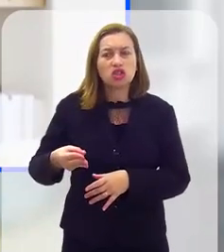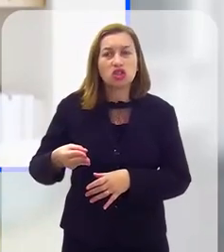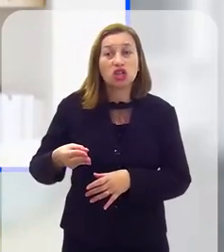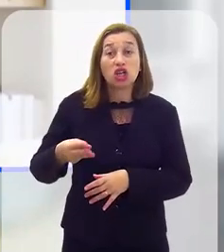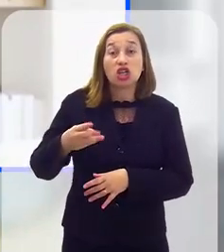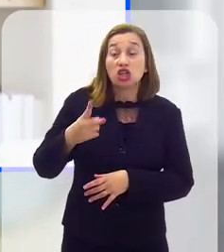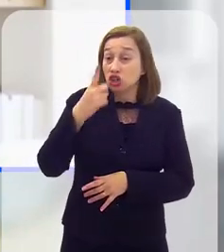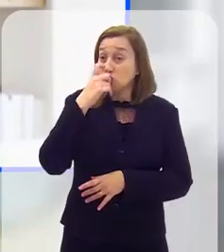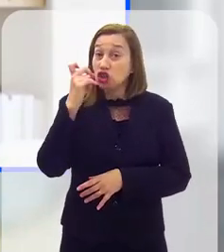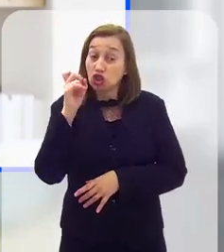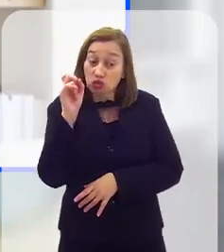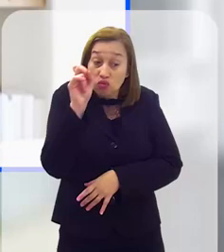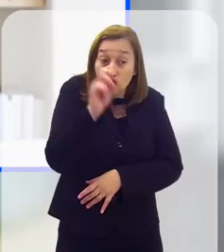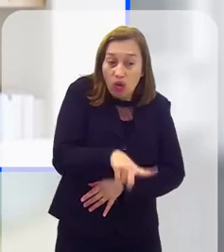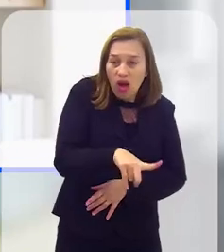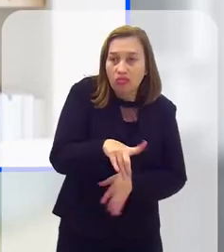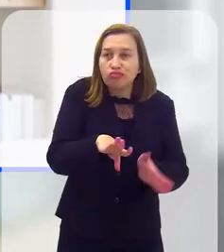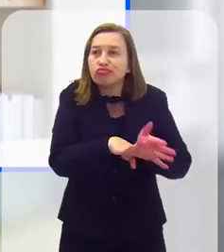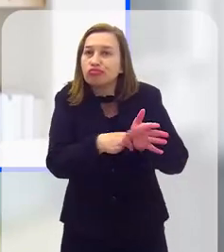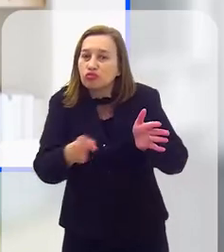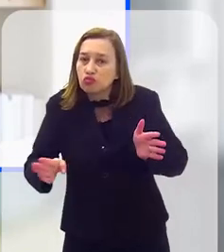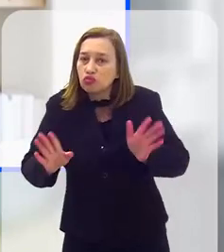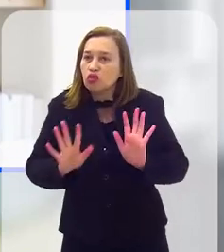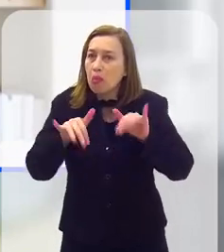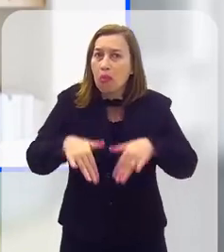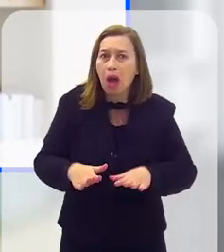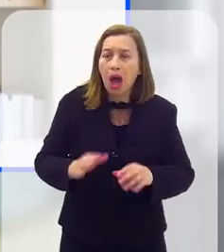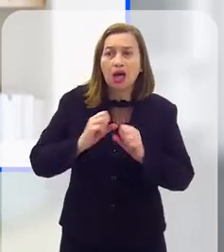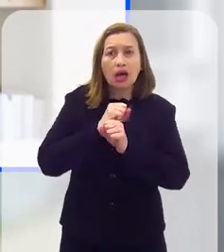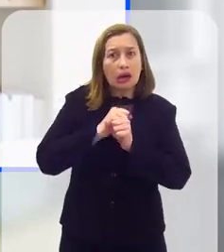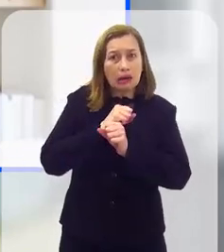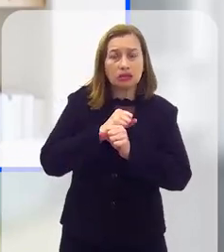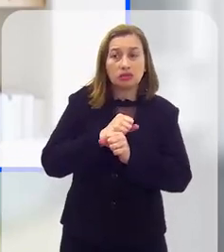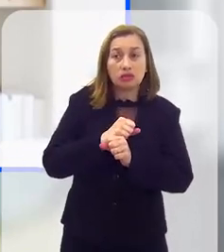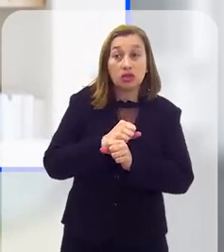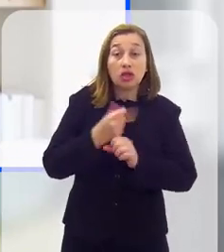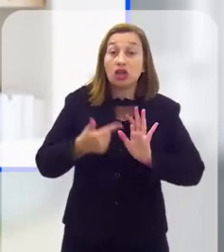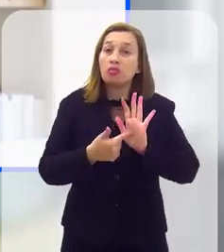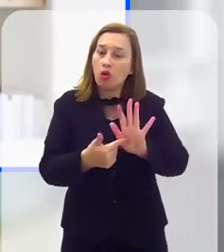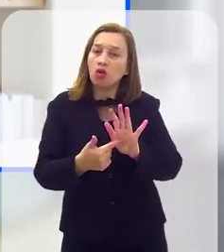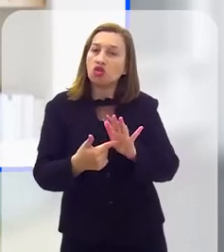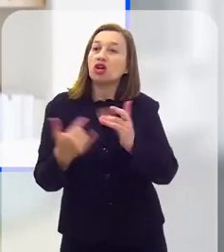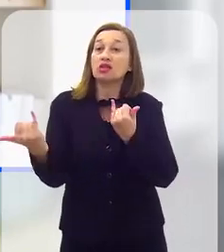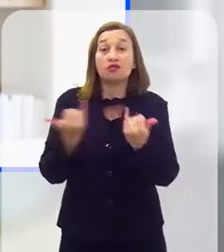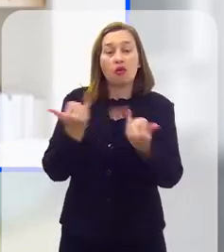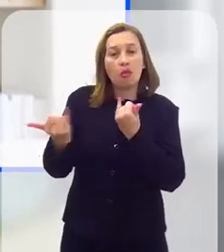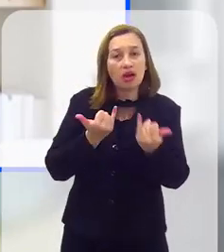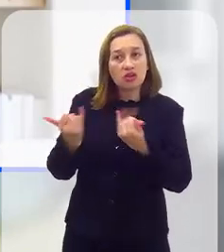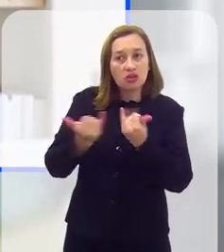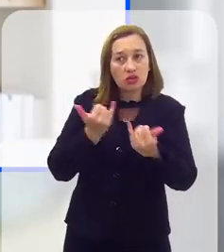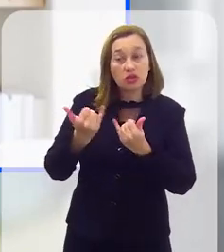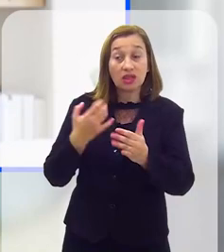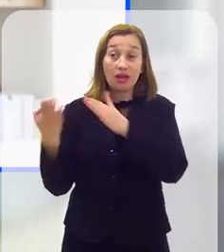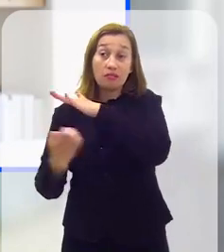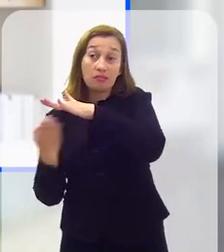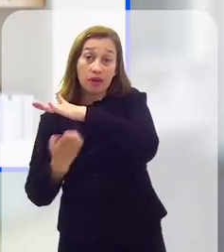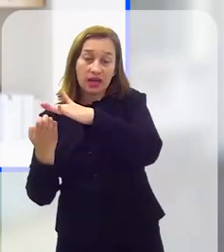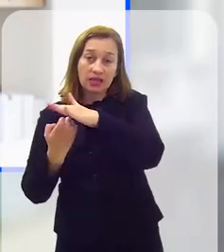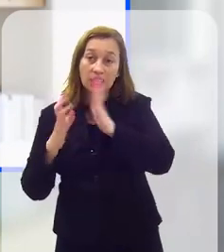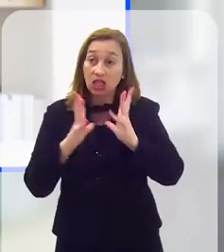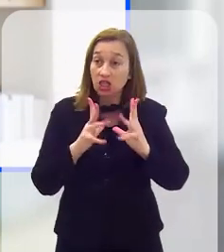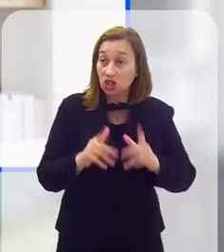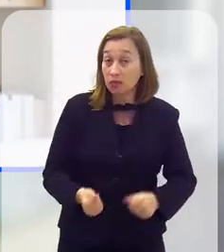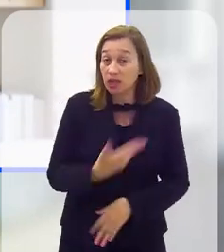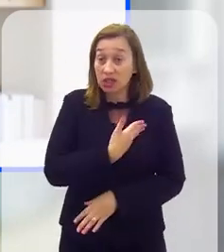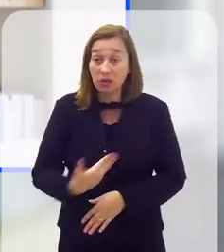toneladas de lixo no país são despejados no mar todo ano. É o que aponta o levantamento da Associação Brasileira de Empresas de